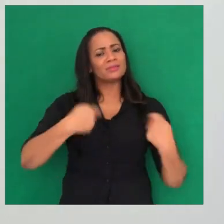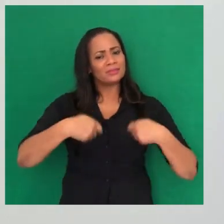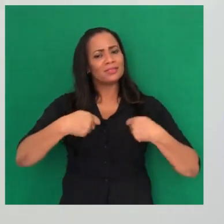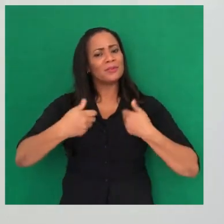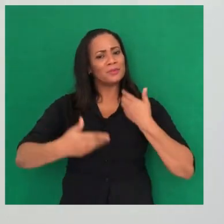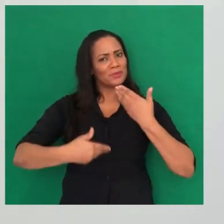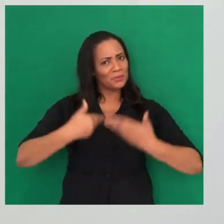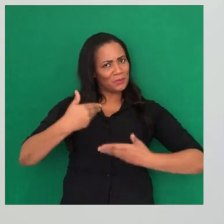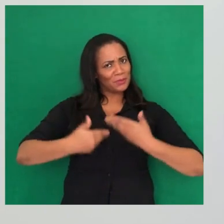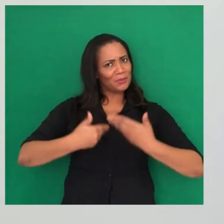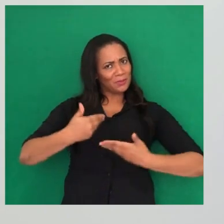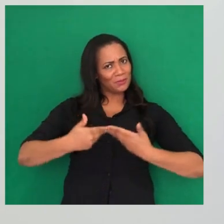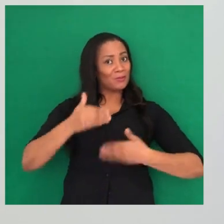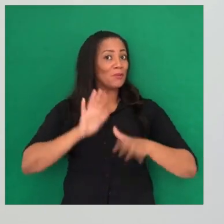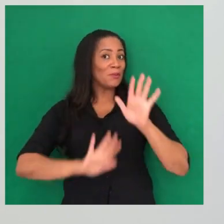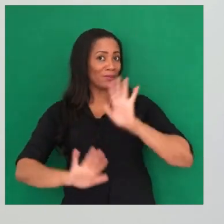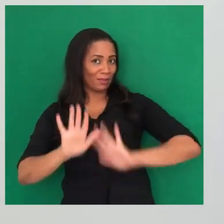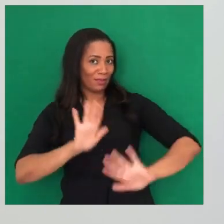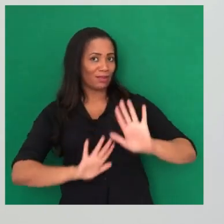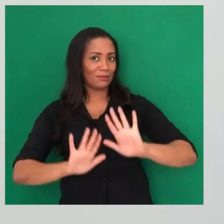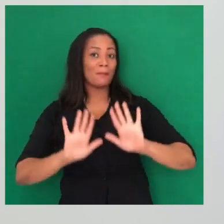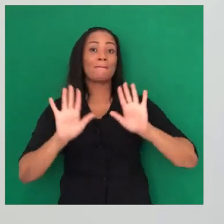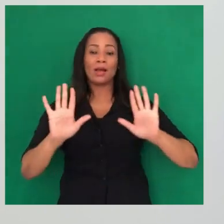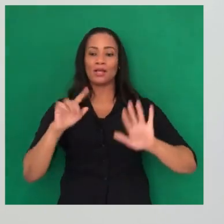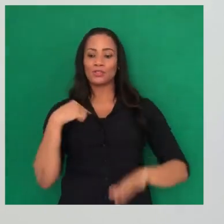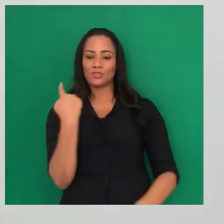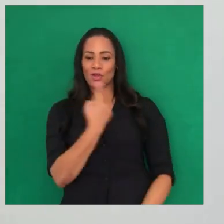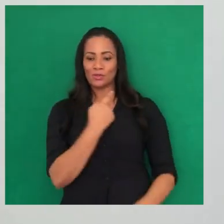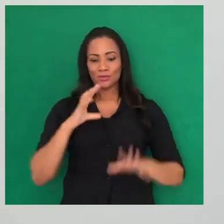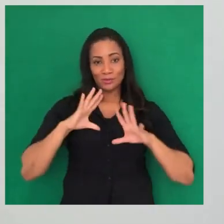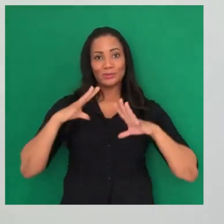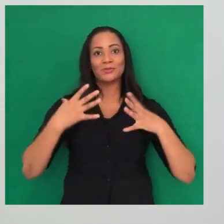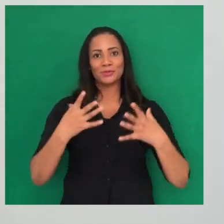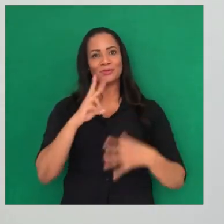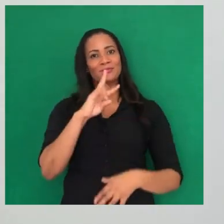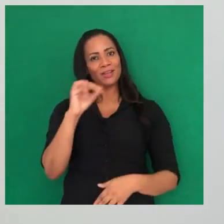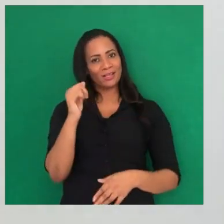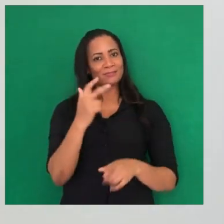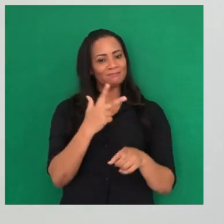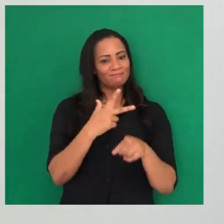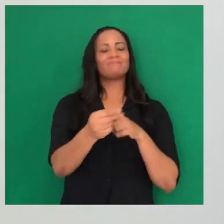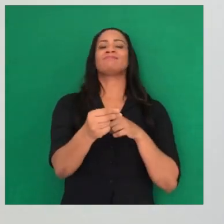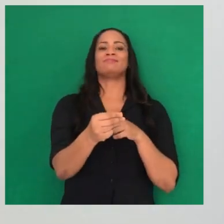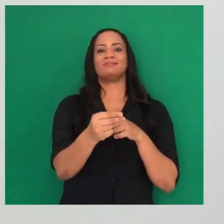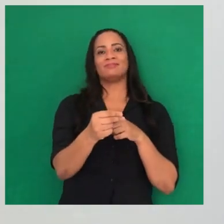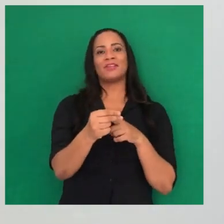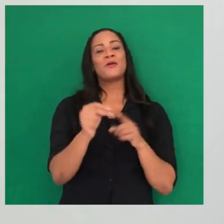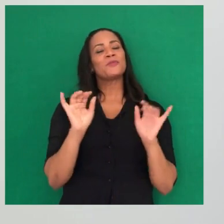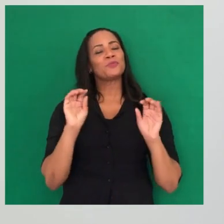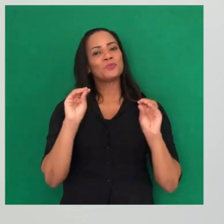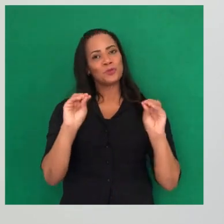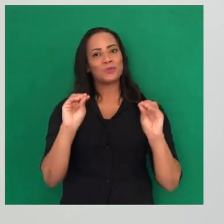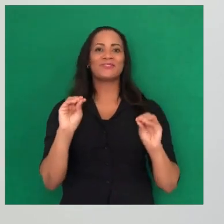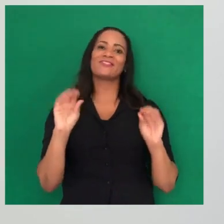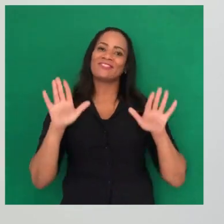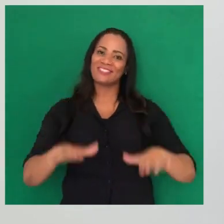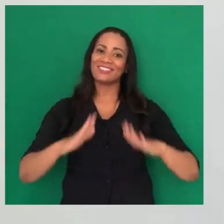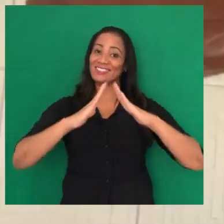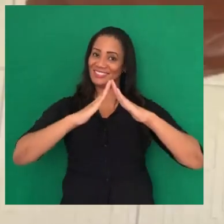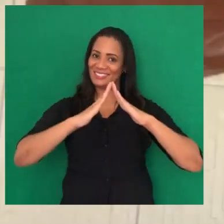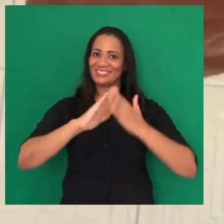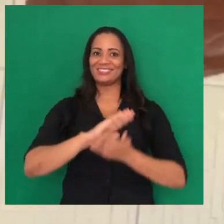precisamos nos cuidar. Mas também somos imensos e a gente vai superar essa crise. Um beijo para vocês e fiquem em casa.